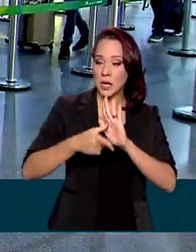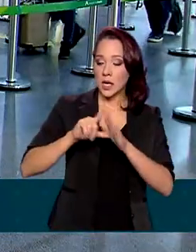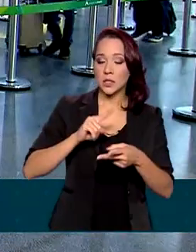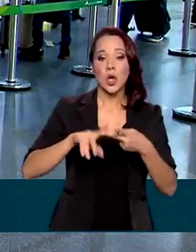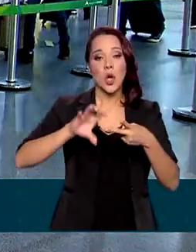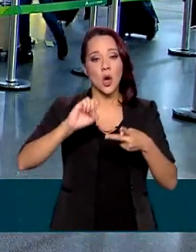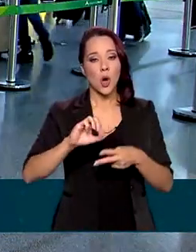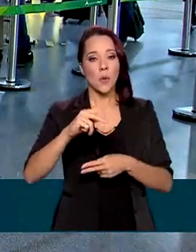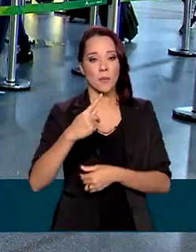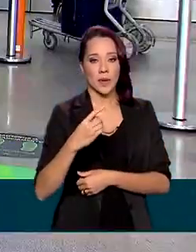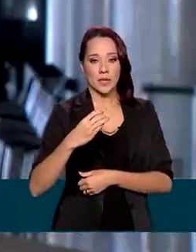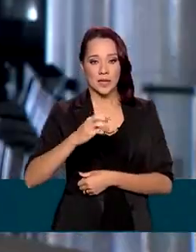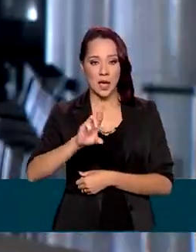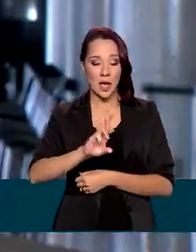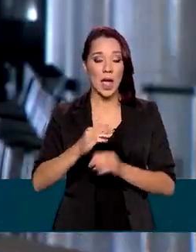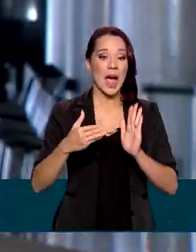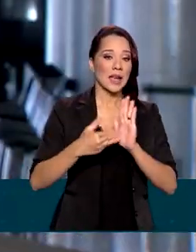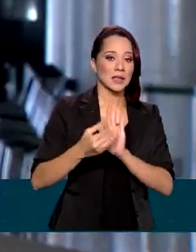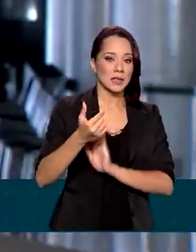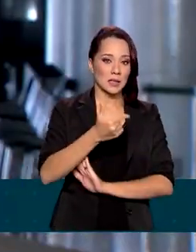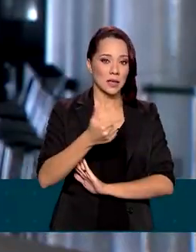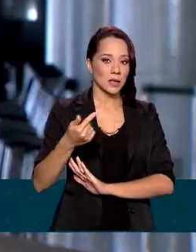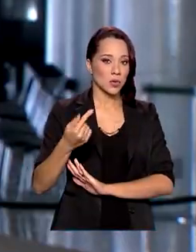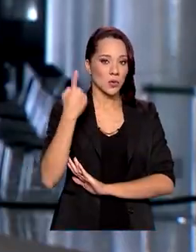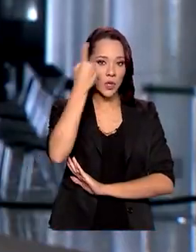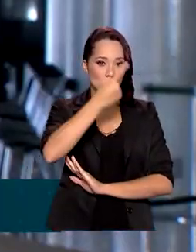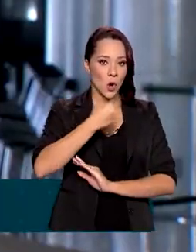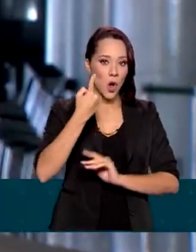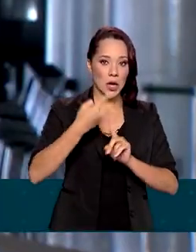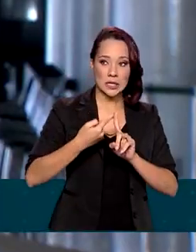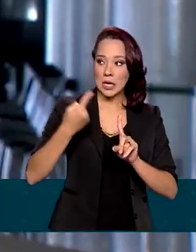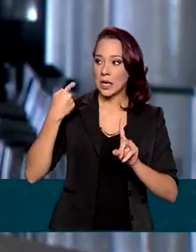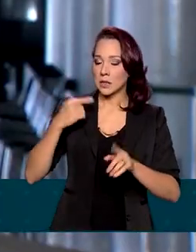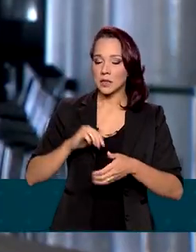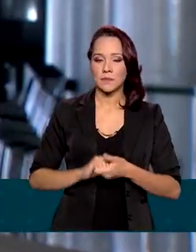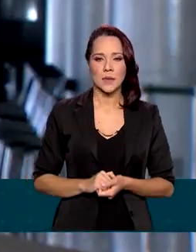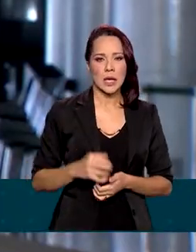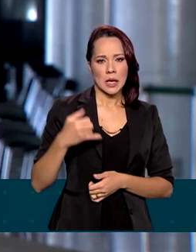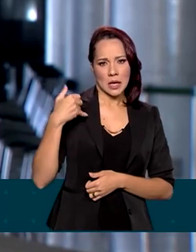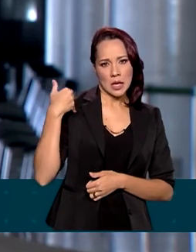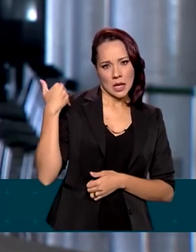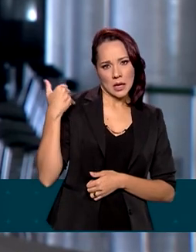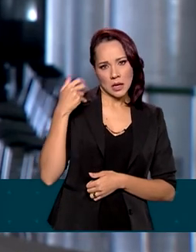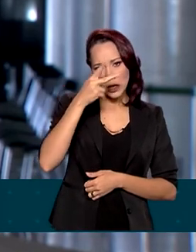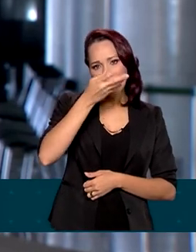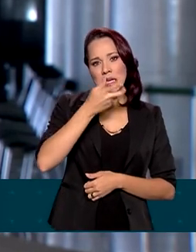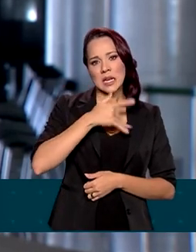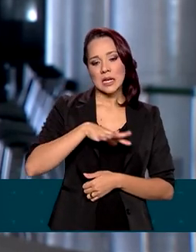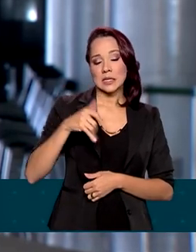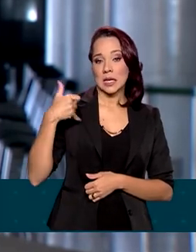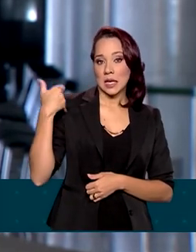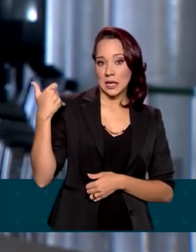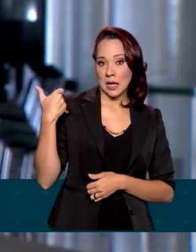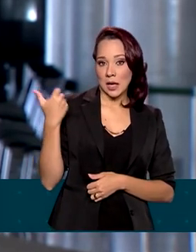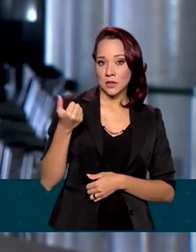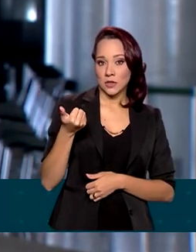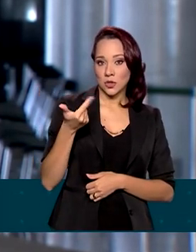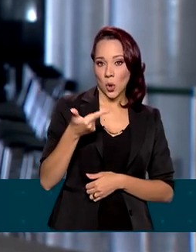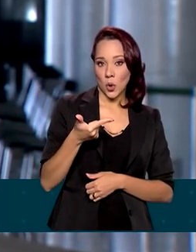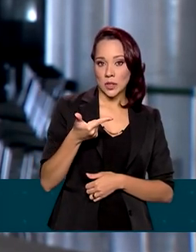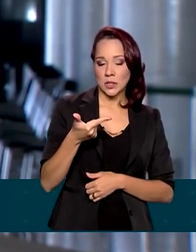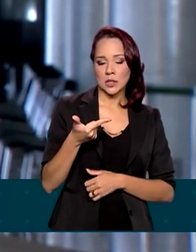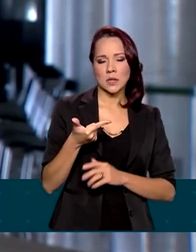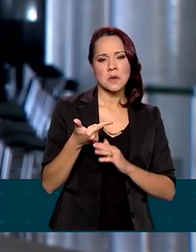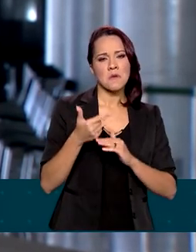ou exames PCR com até 72 horas antes. No caso de crianças menores de 12 anos, acompanhadas